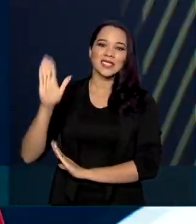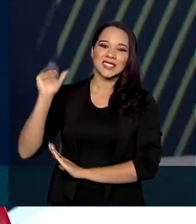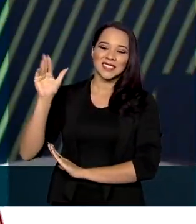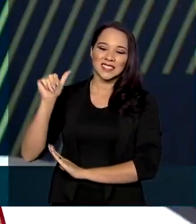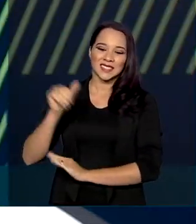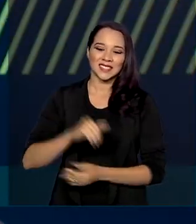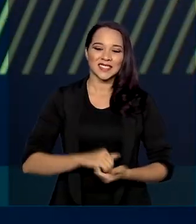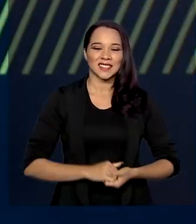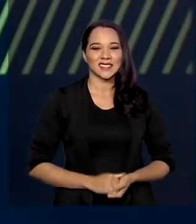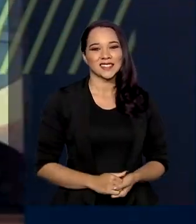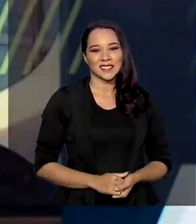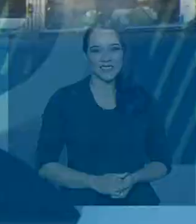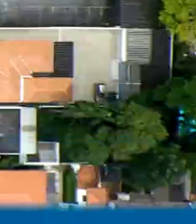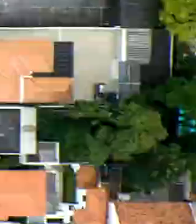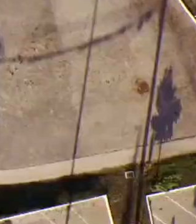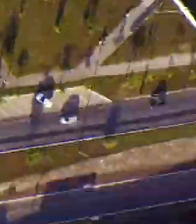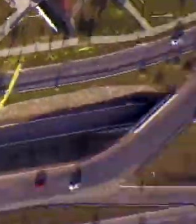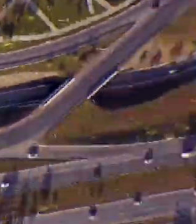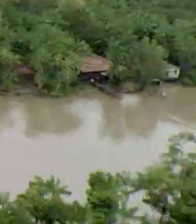edição. Tchau!